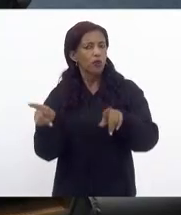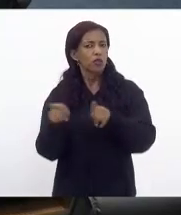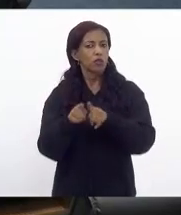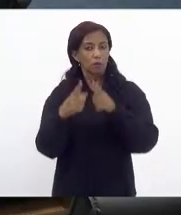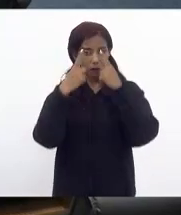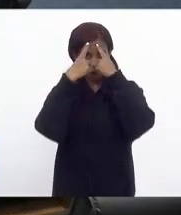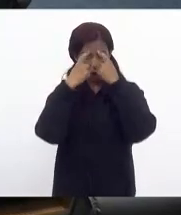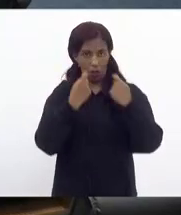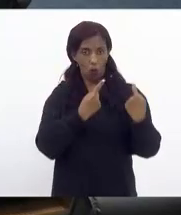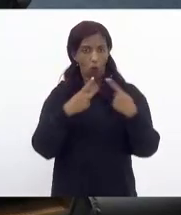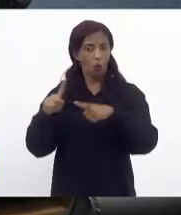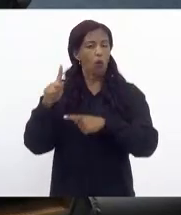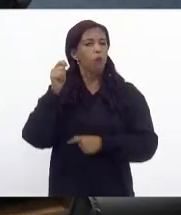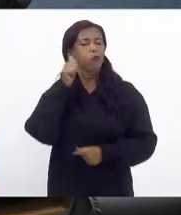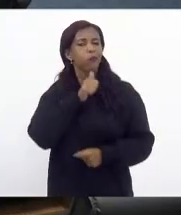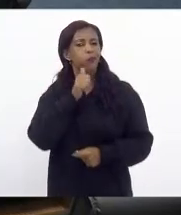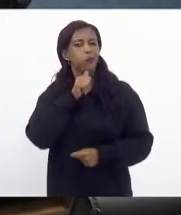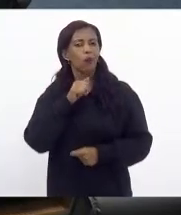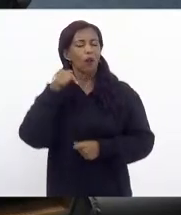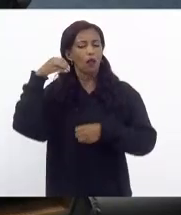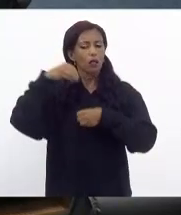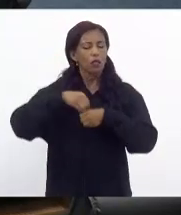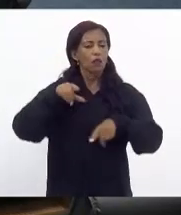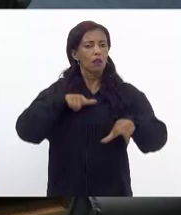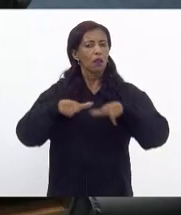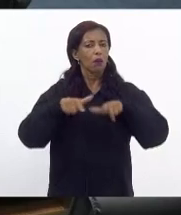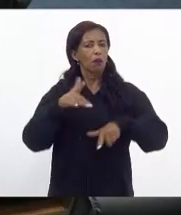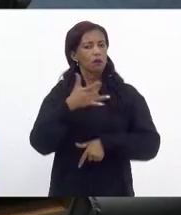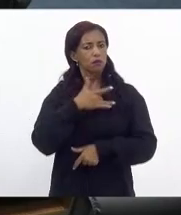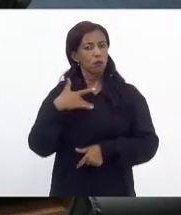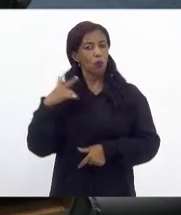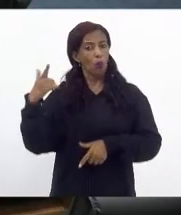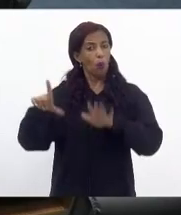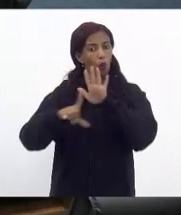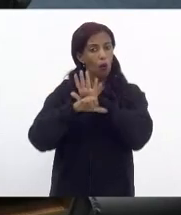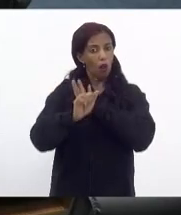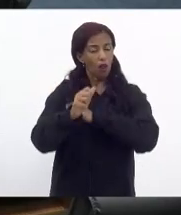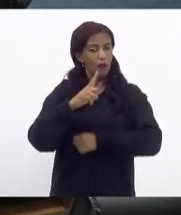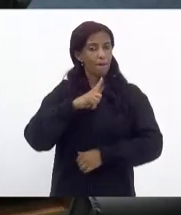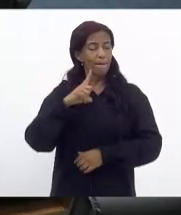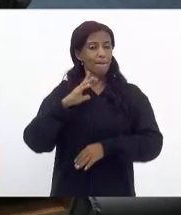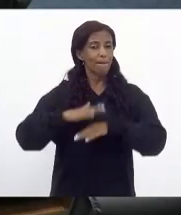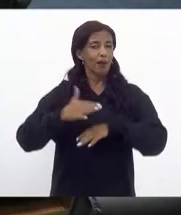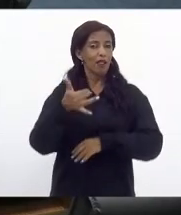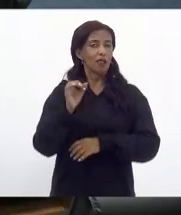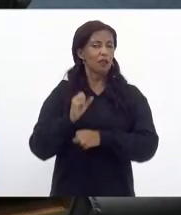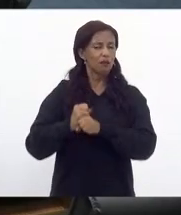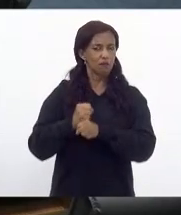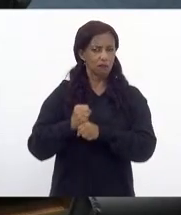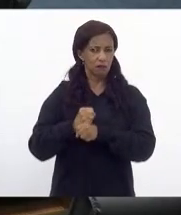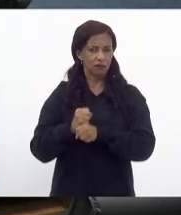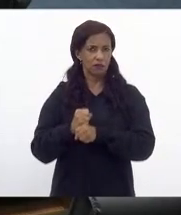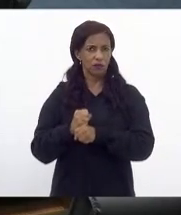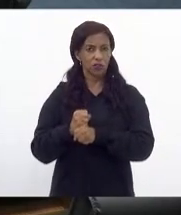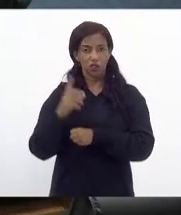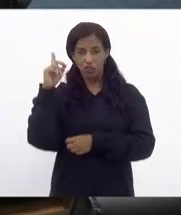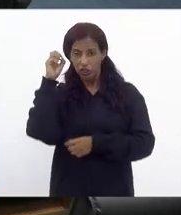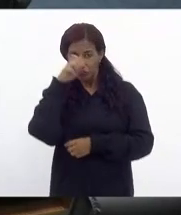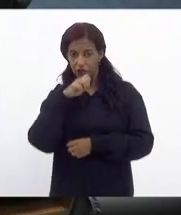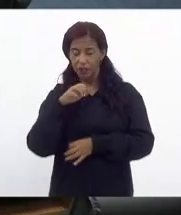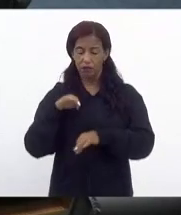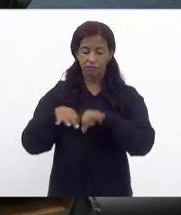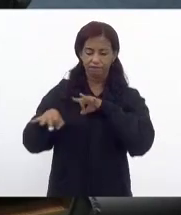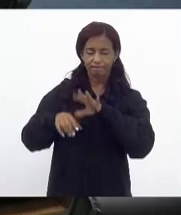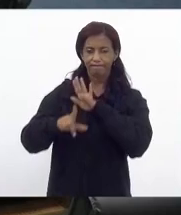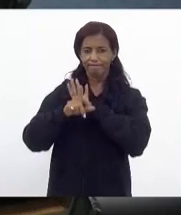violência contra a mulher nos serviços de saúde outra lei que tem mais de 10 anos o difícil é fazer a lei é fazer